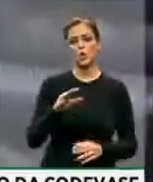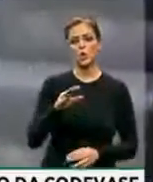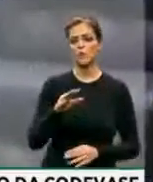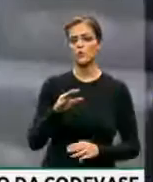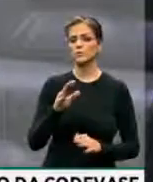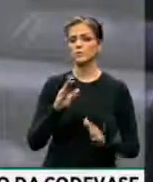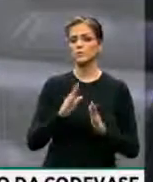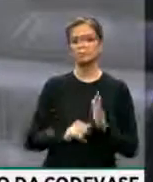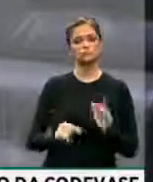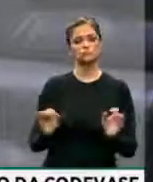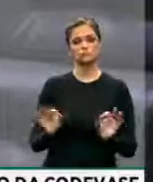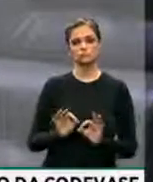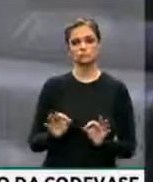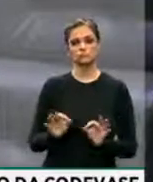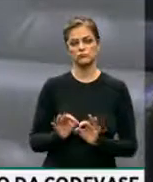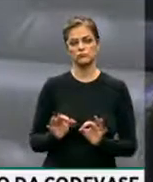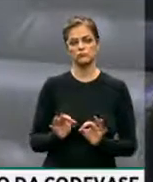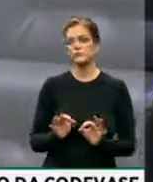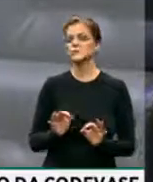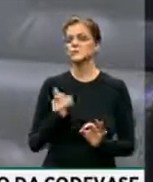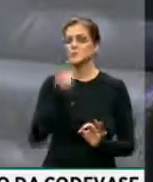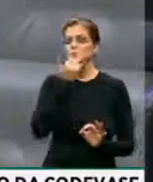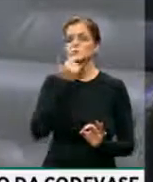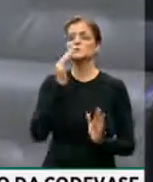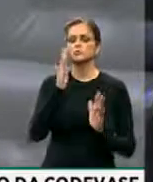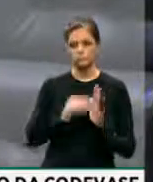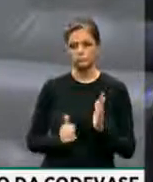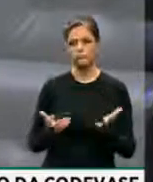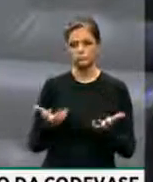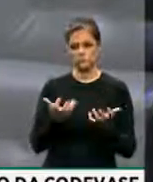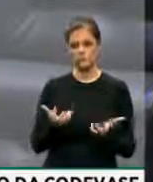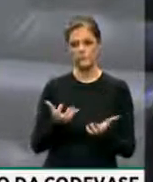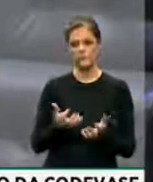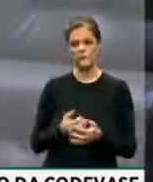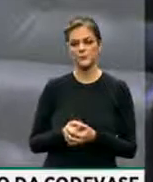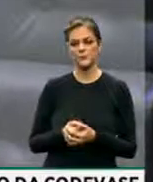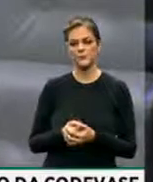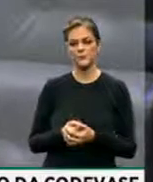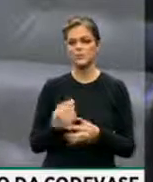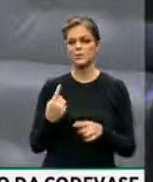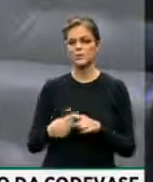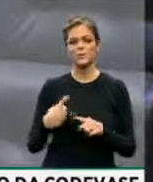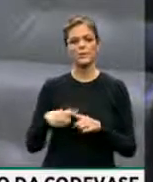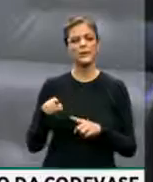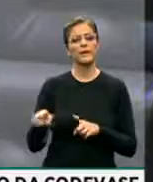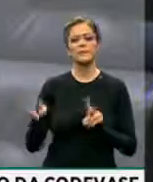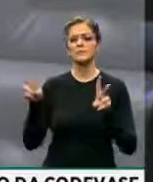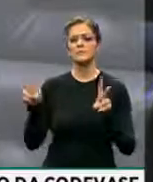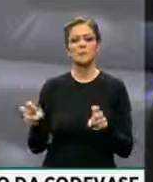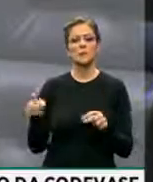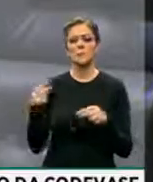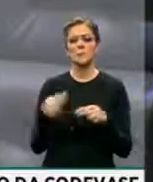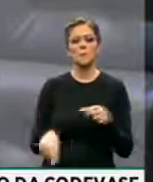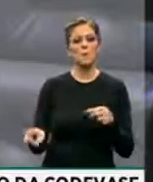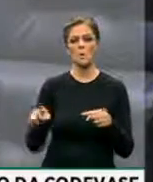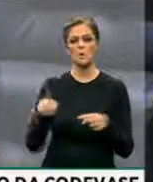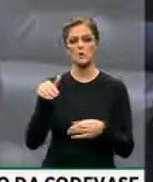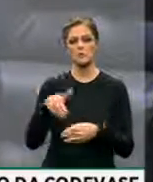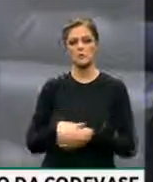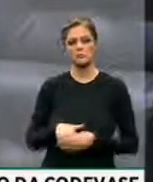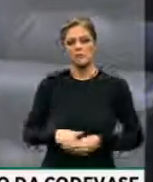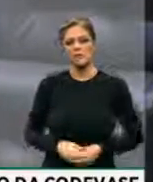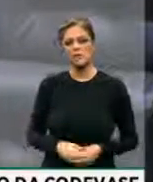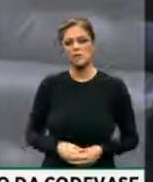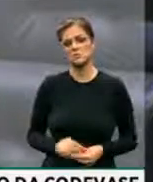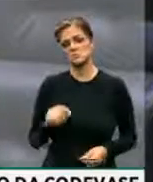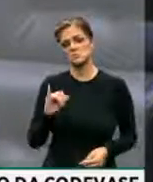justifica votar essa matéria agora, na verdade não se justifica votar essa matéria em momento algum, se faz necessário esse